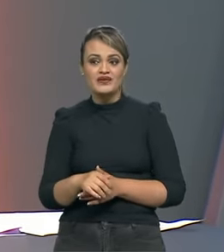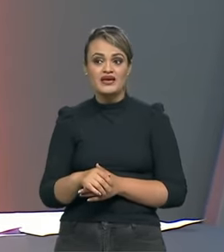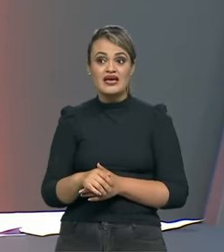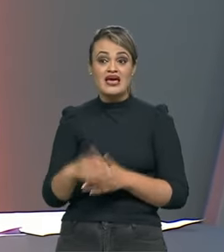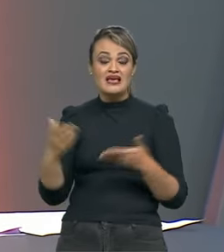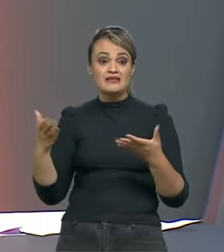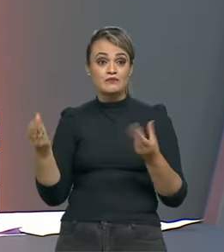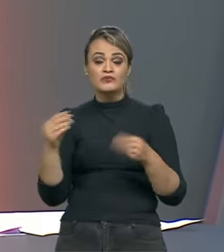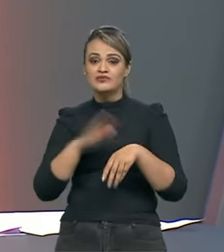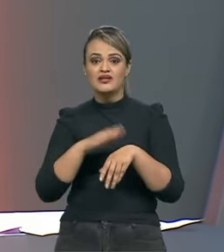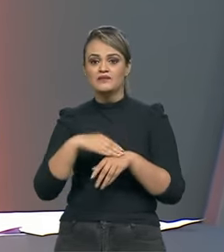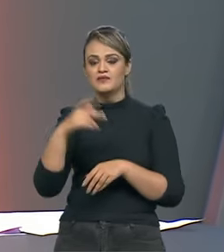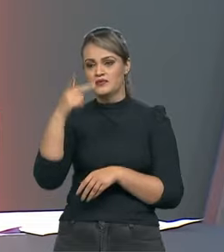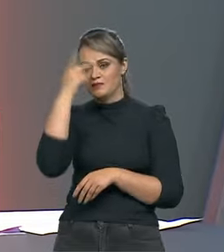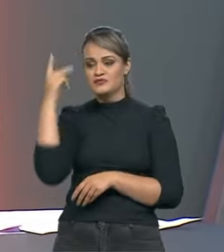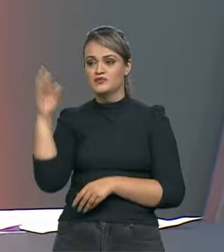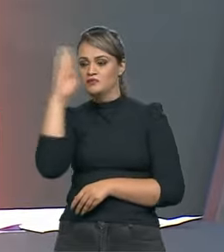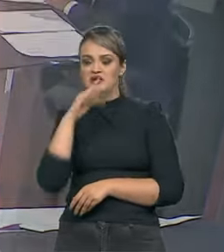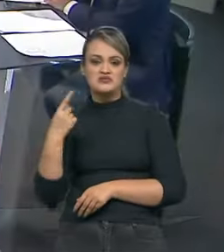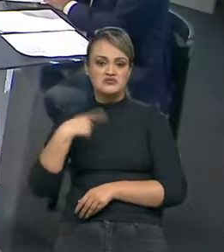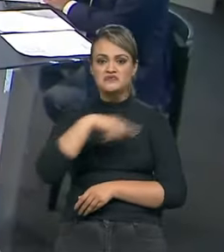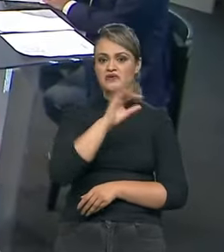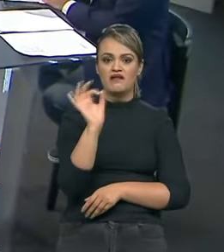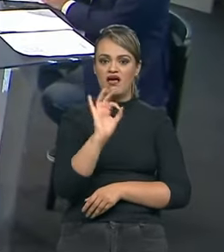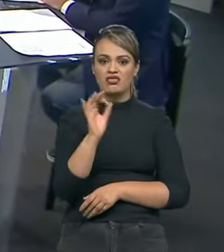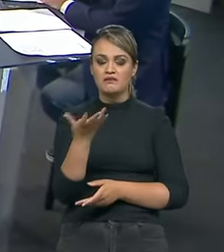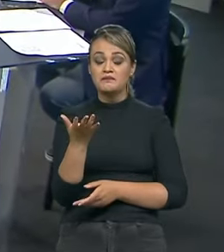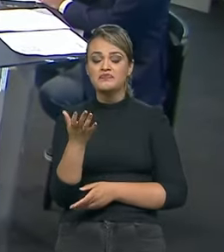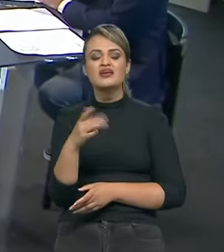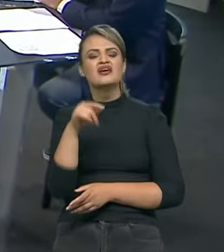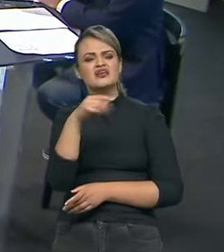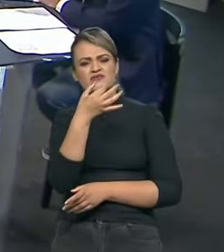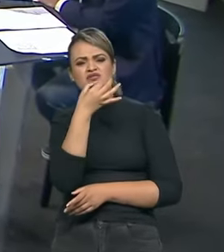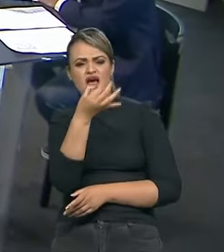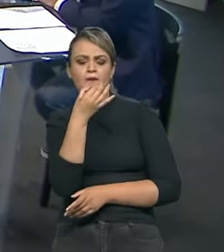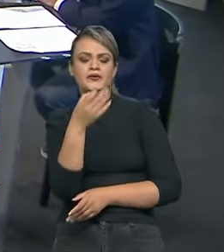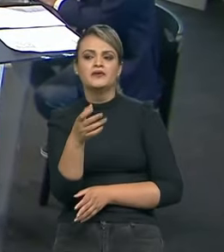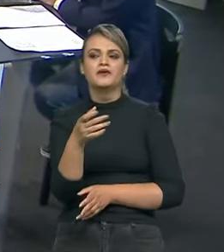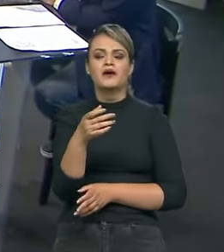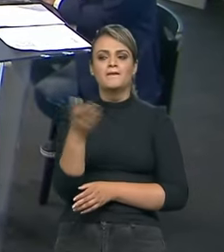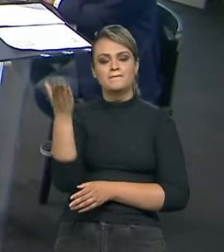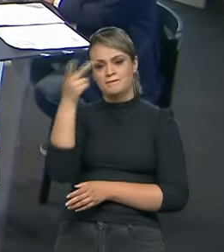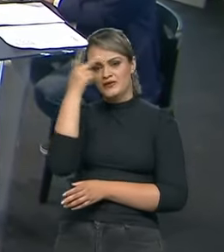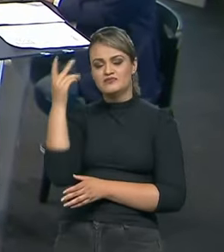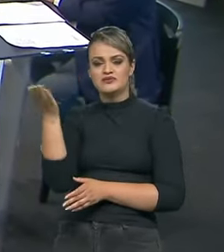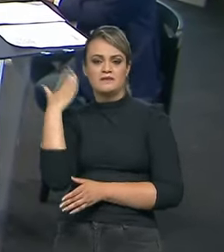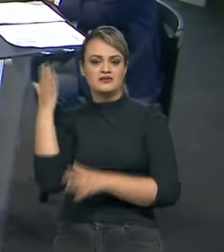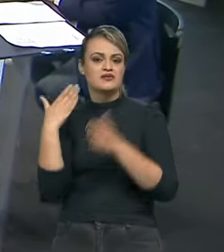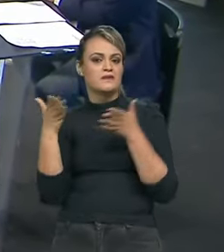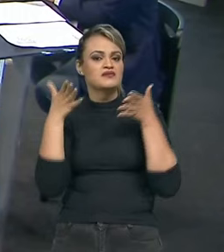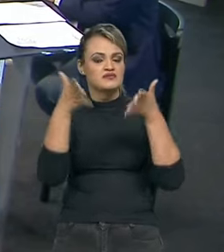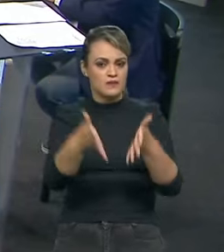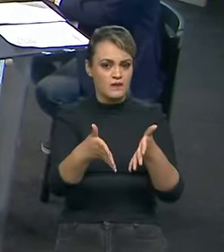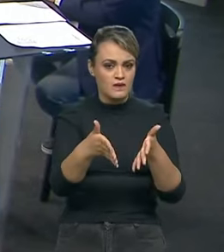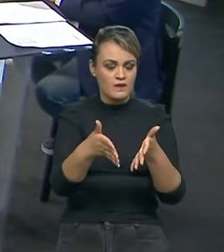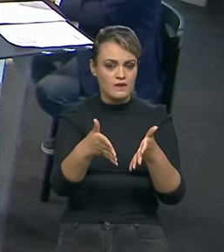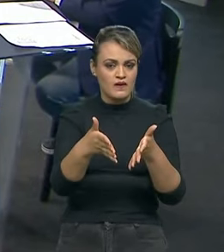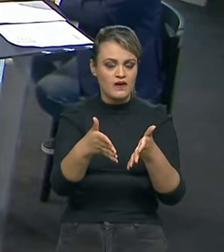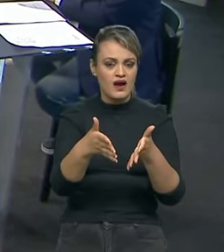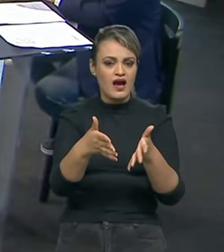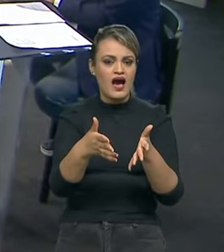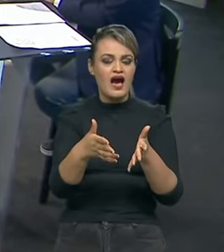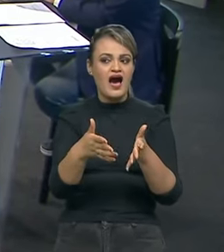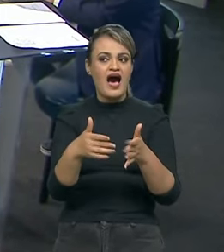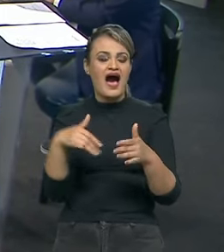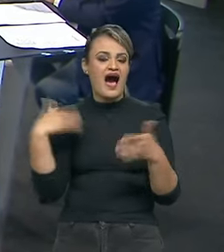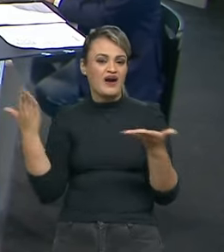brasileiro no grid. Na sua avaliação de quem esteve no circo da Fórmula 1, de quem foi influente dentro desse meio, aonde a gente